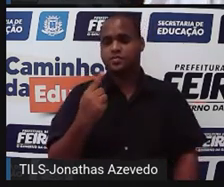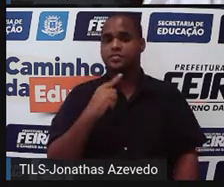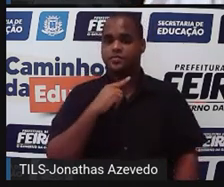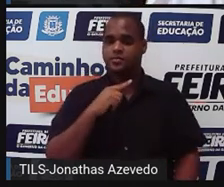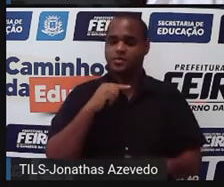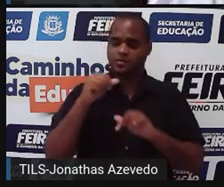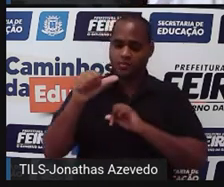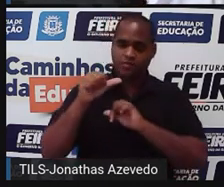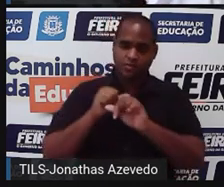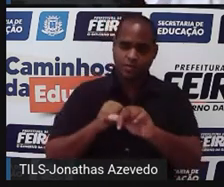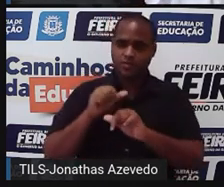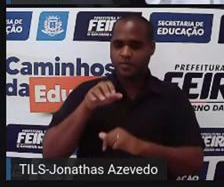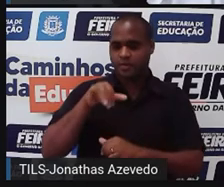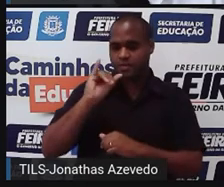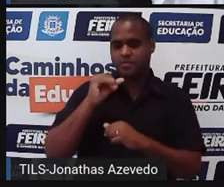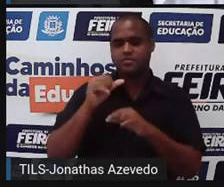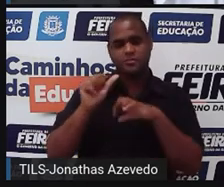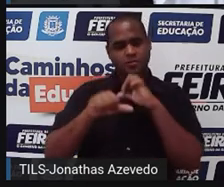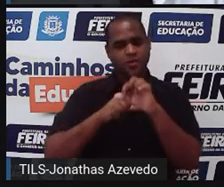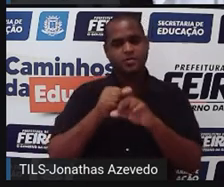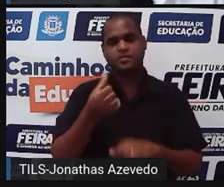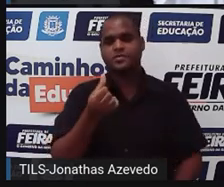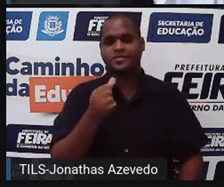troco o y por 6.